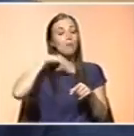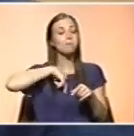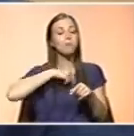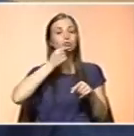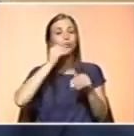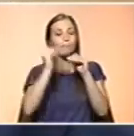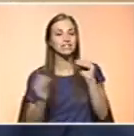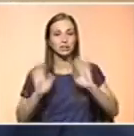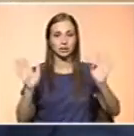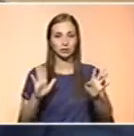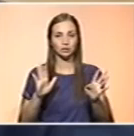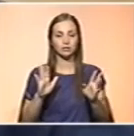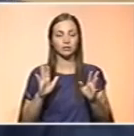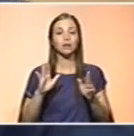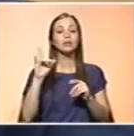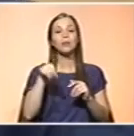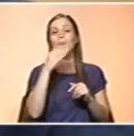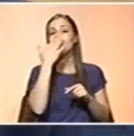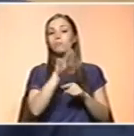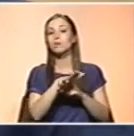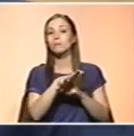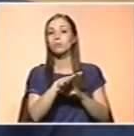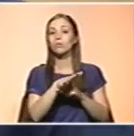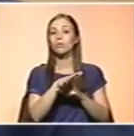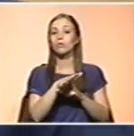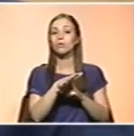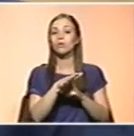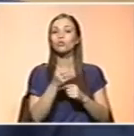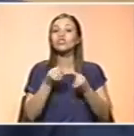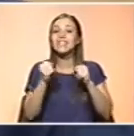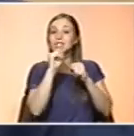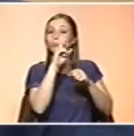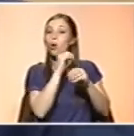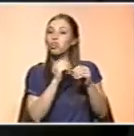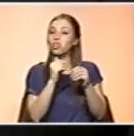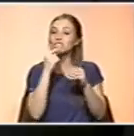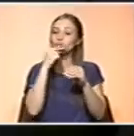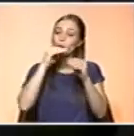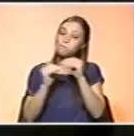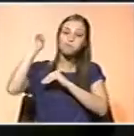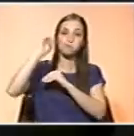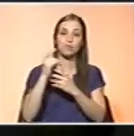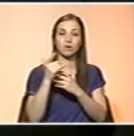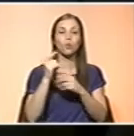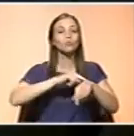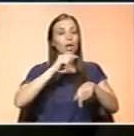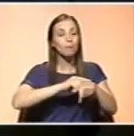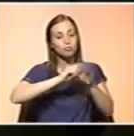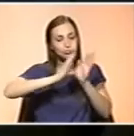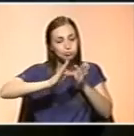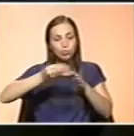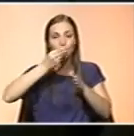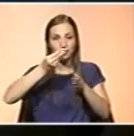glicose. Porque o exame também pode provocar aumento de glicose. Portanto, o tempo e os intervalos de alimentação são muito importantes para essas crianças.